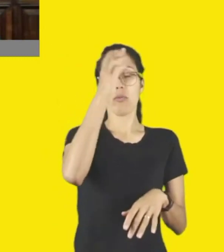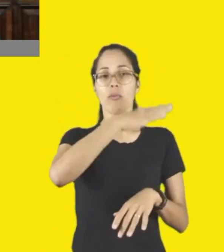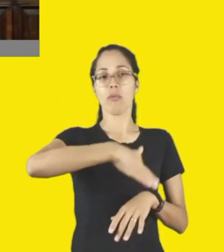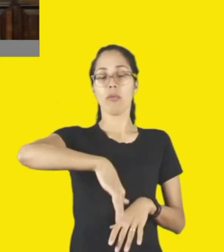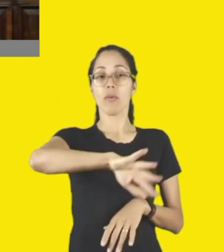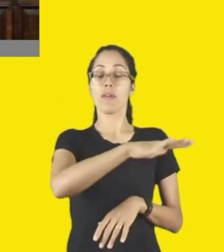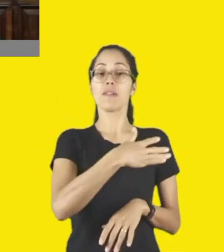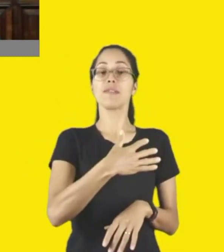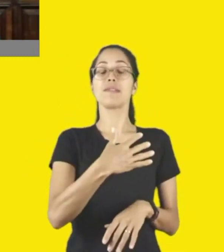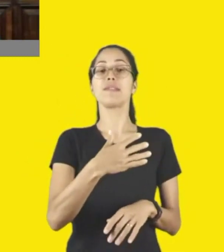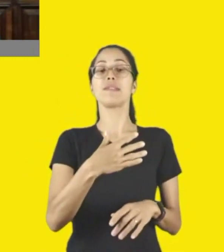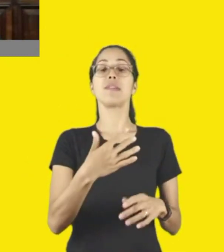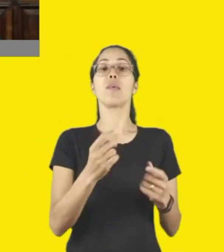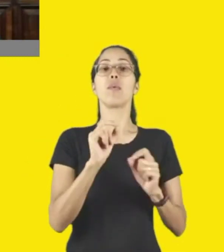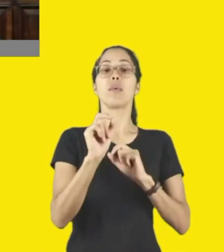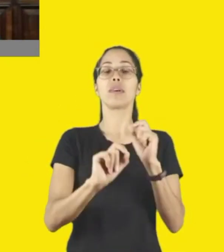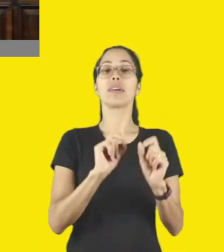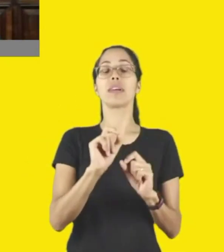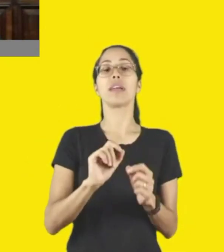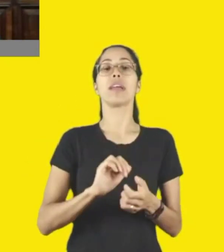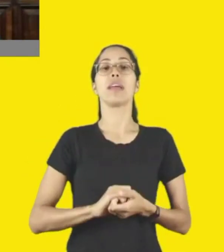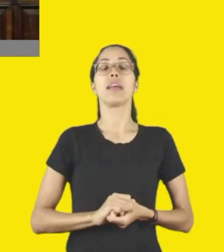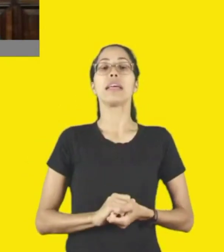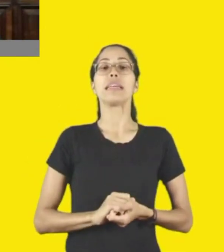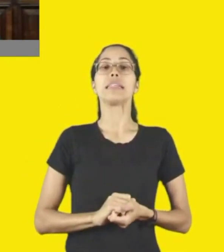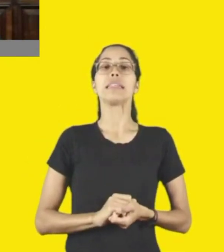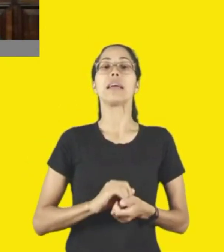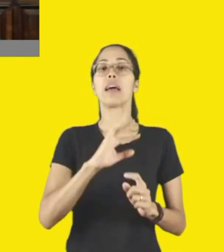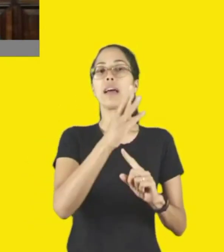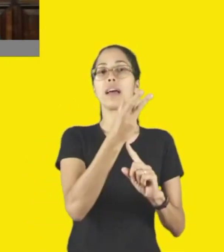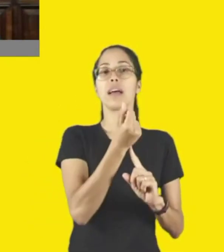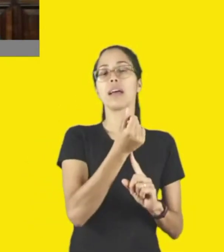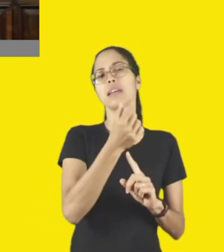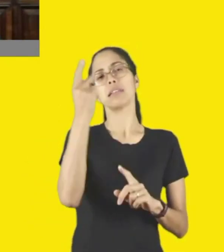relacionado à difusão das ações artísticas pelo Estado de São Paulo?